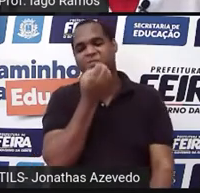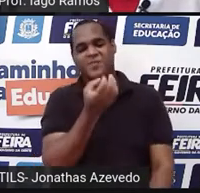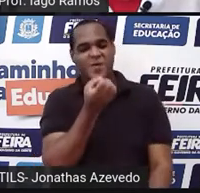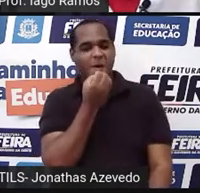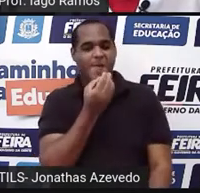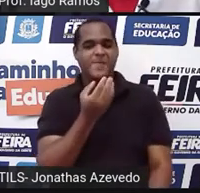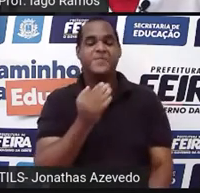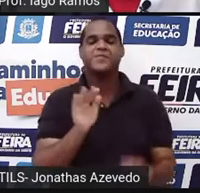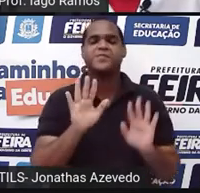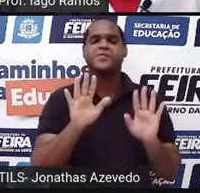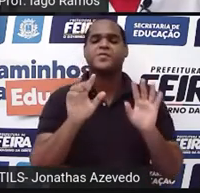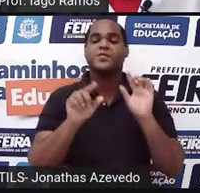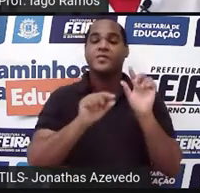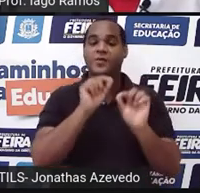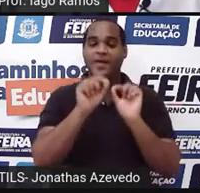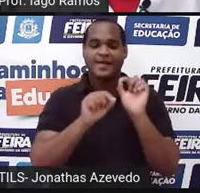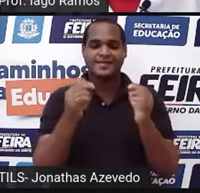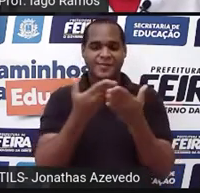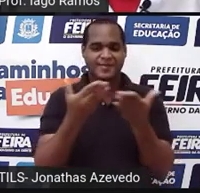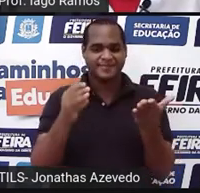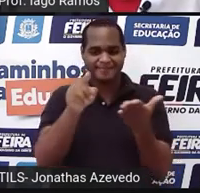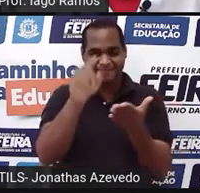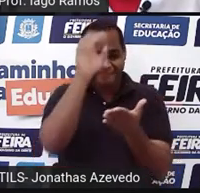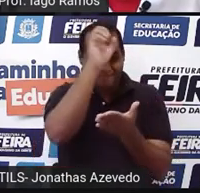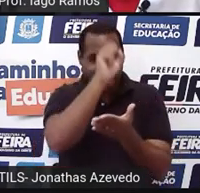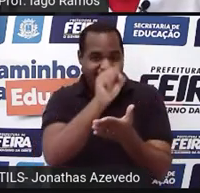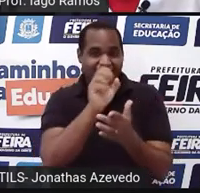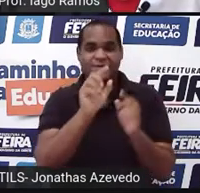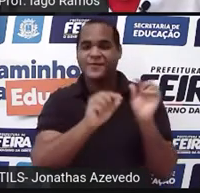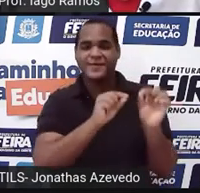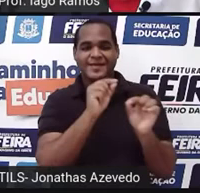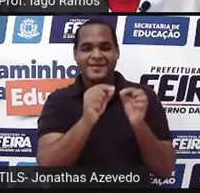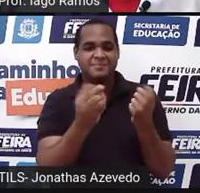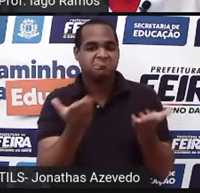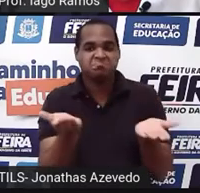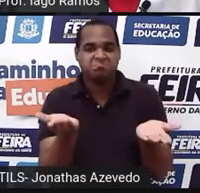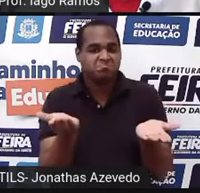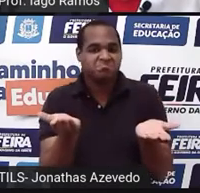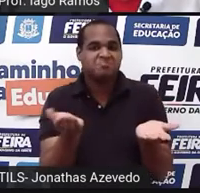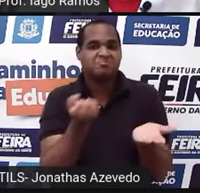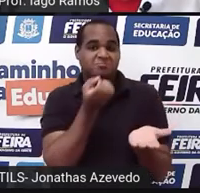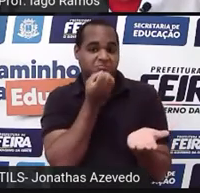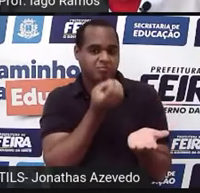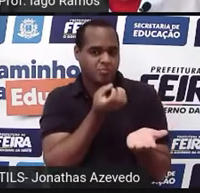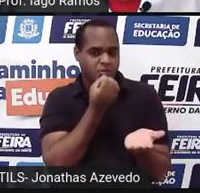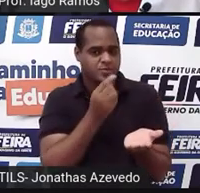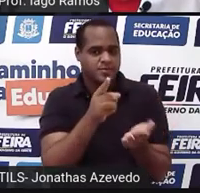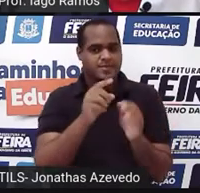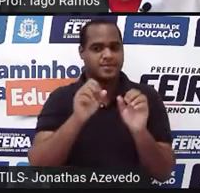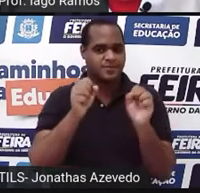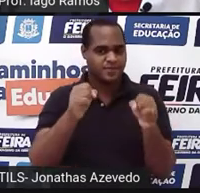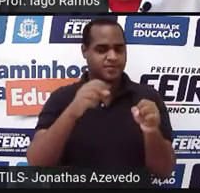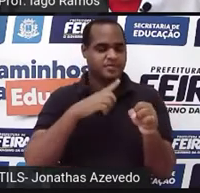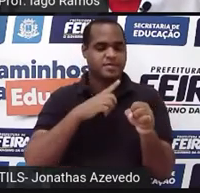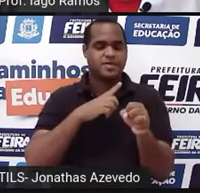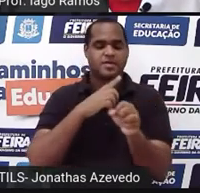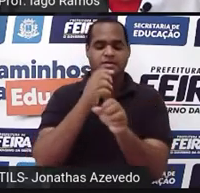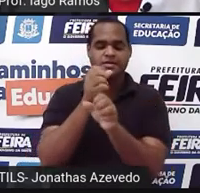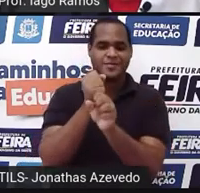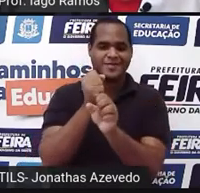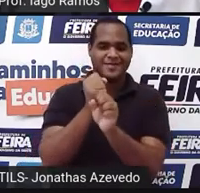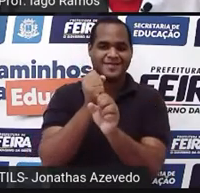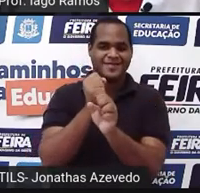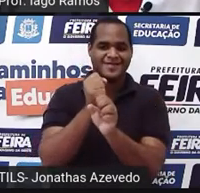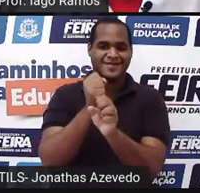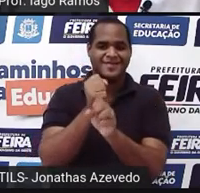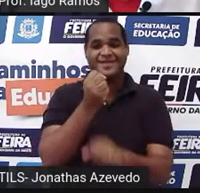e o que é que a gente vai aprender nessa aula? Bom, nessa aula a gente vai falar de cálculo, é isso